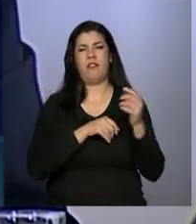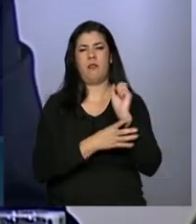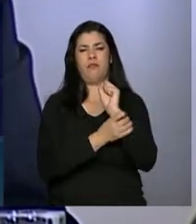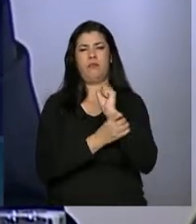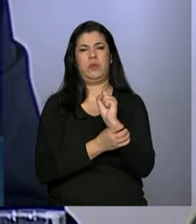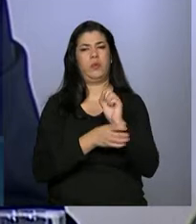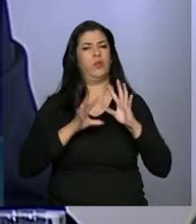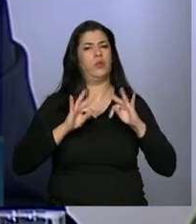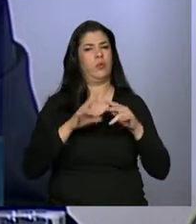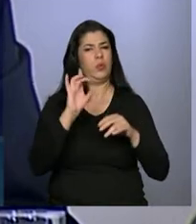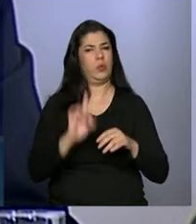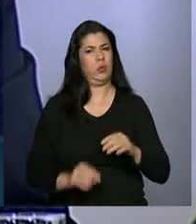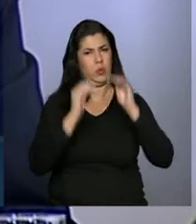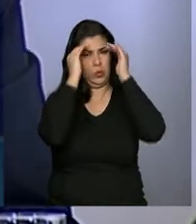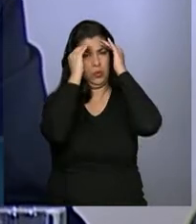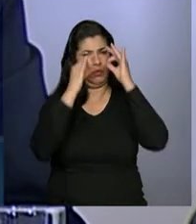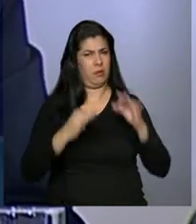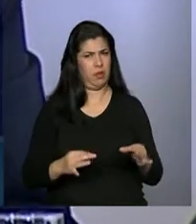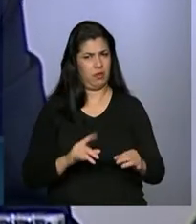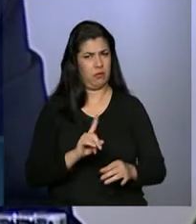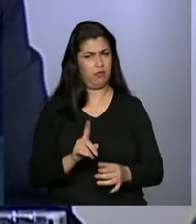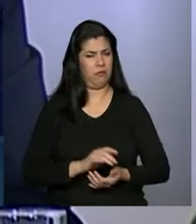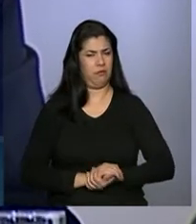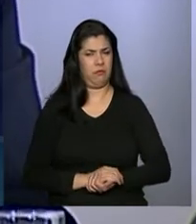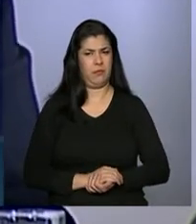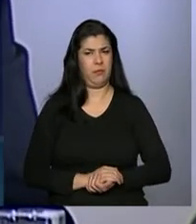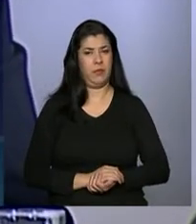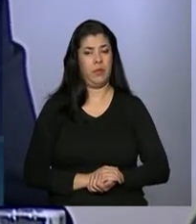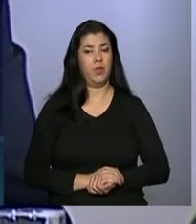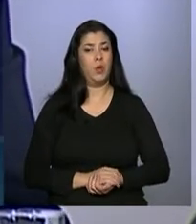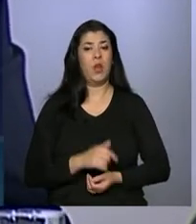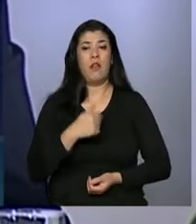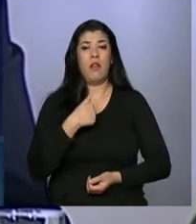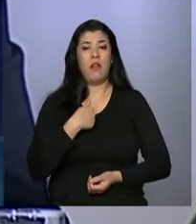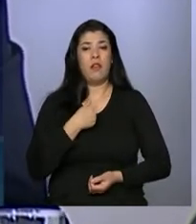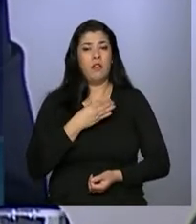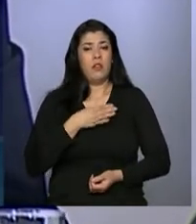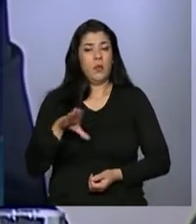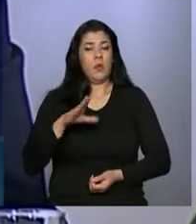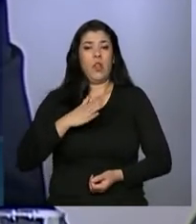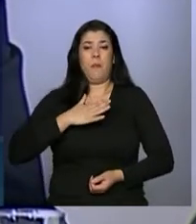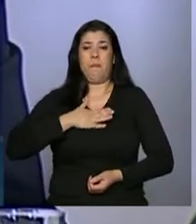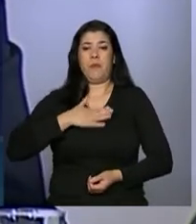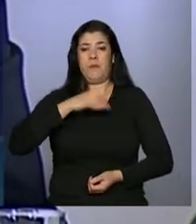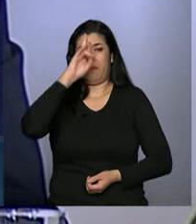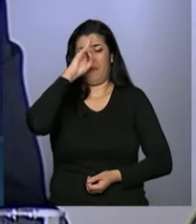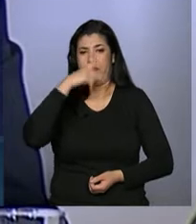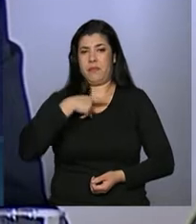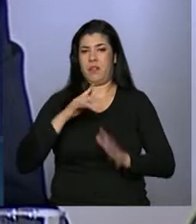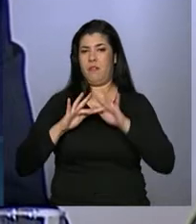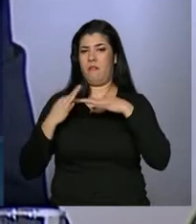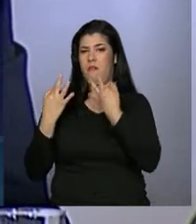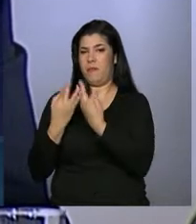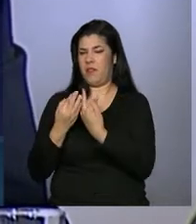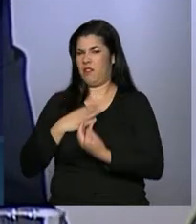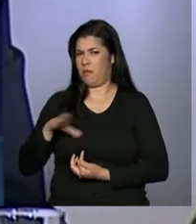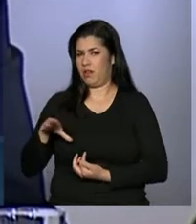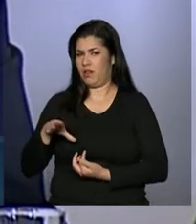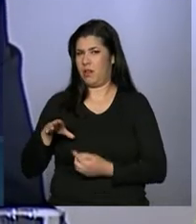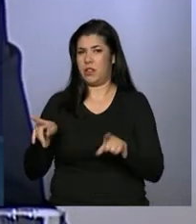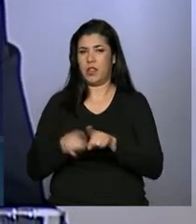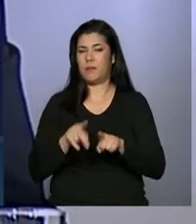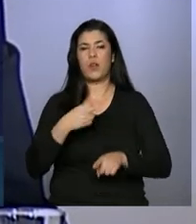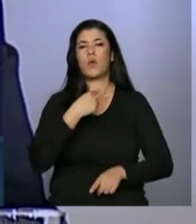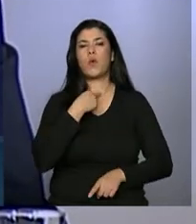os direitos sejam respeitados. O que eu não quero para mim e para minha família também